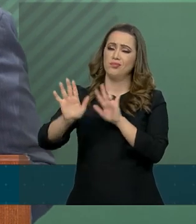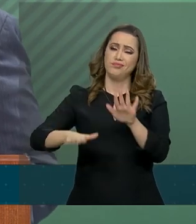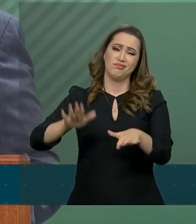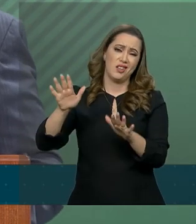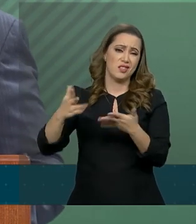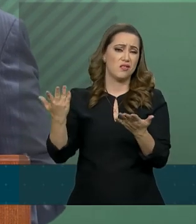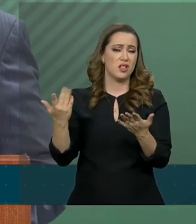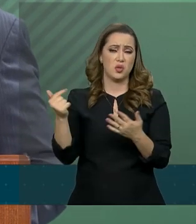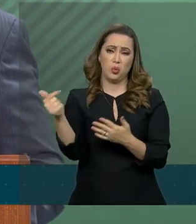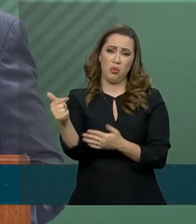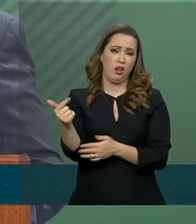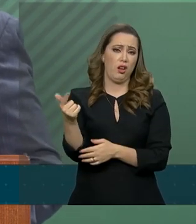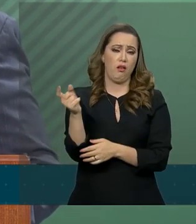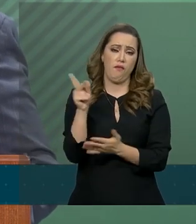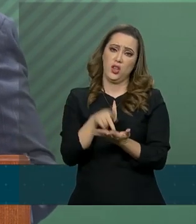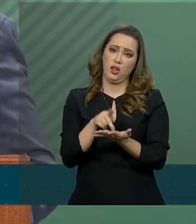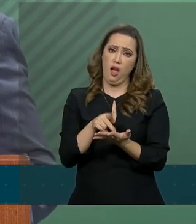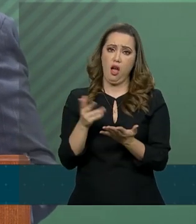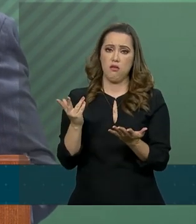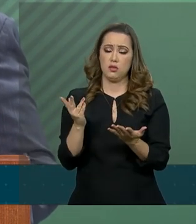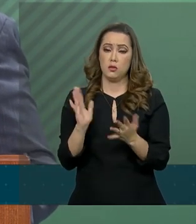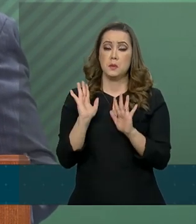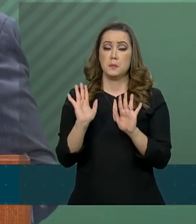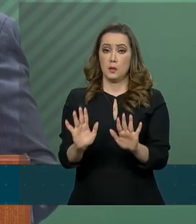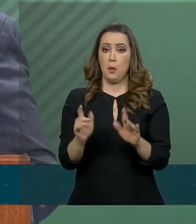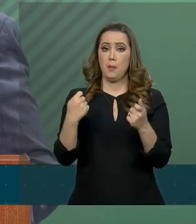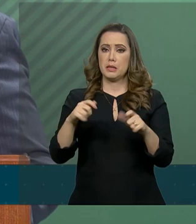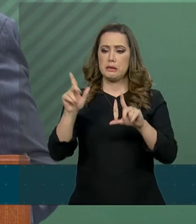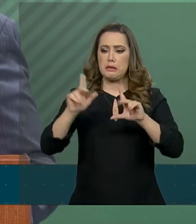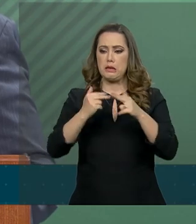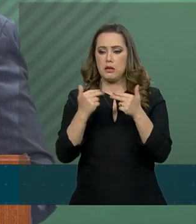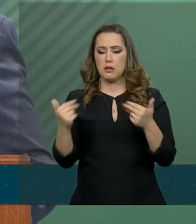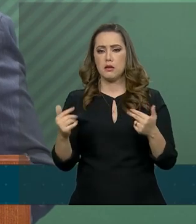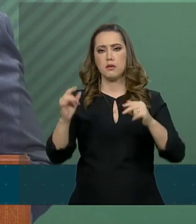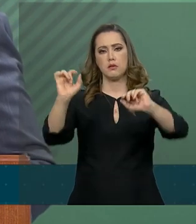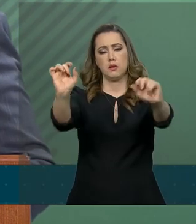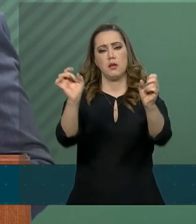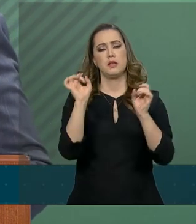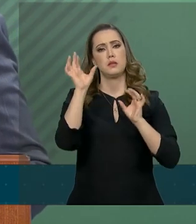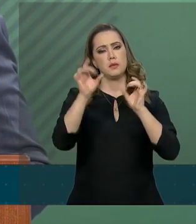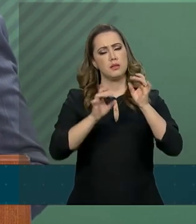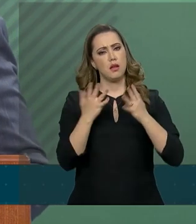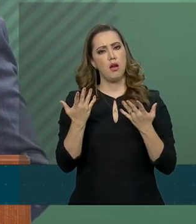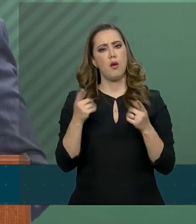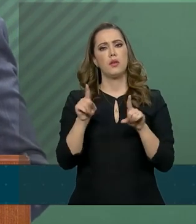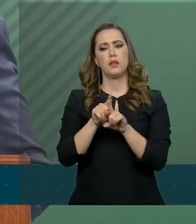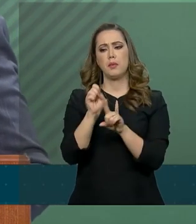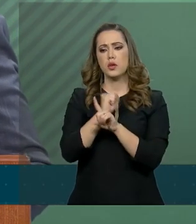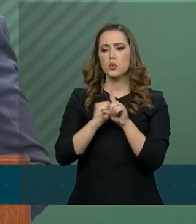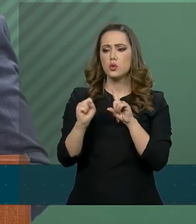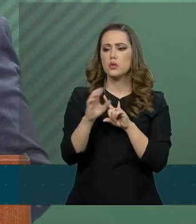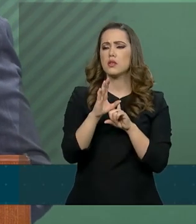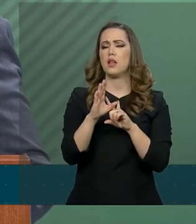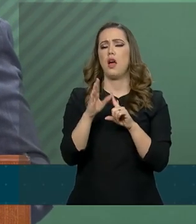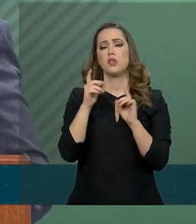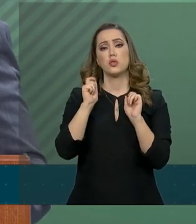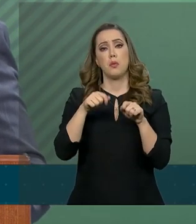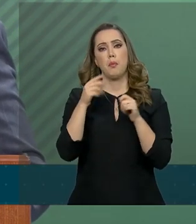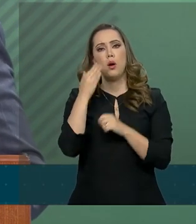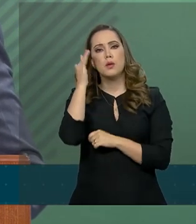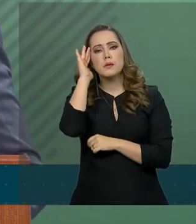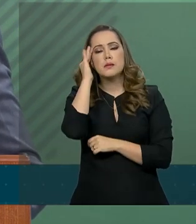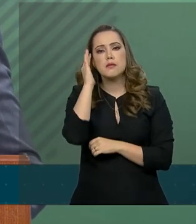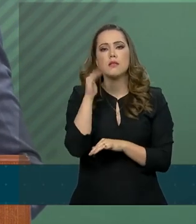sempre verdadeiras, e é preciso, então, que a imprensa, de um modo específico, e a sociedade, de um modo geral, possa